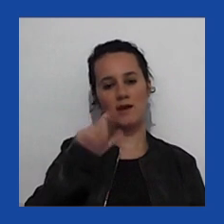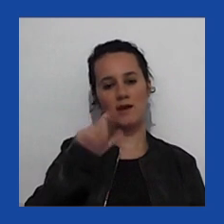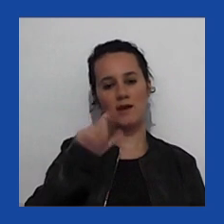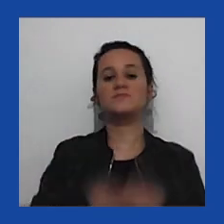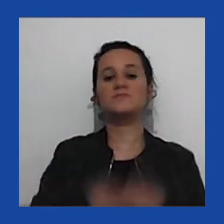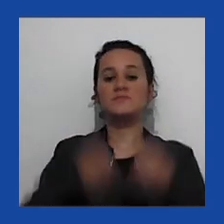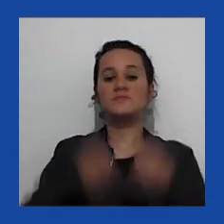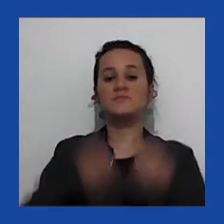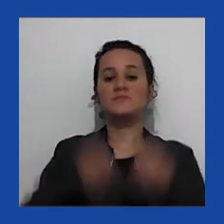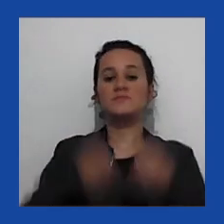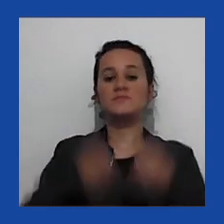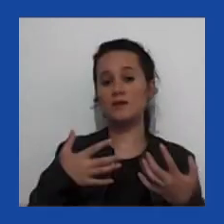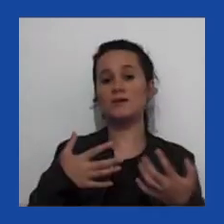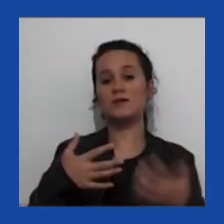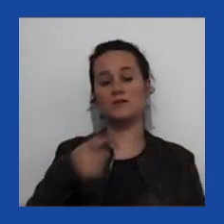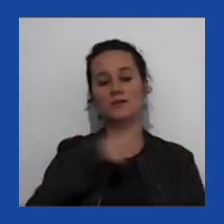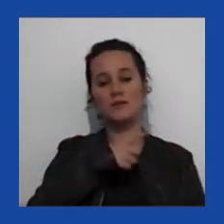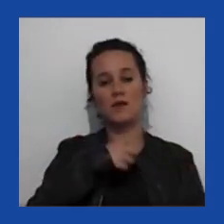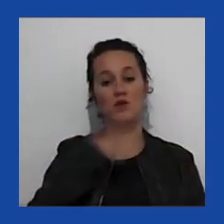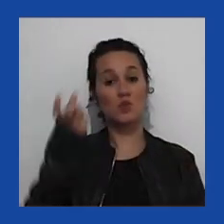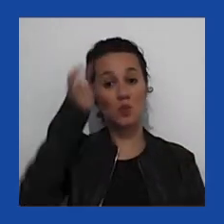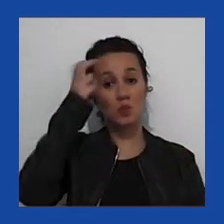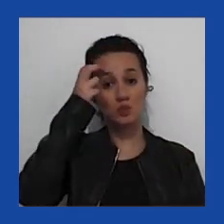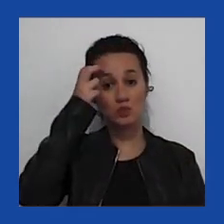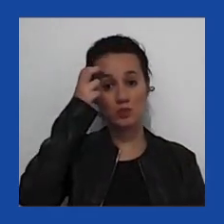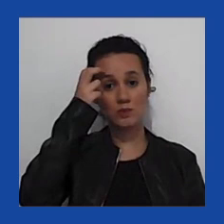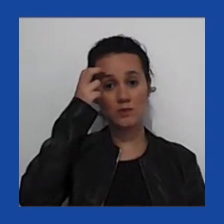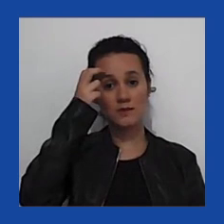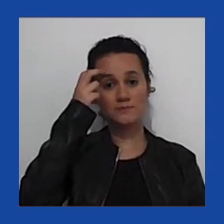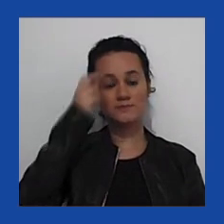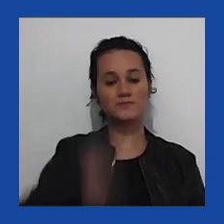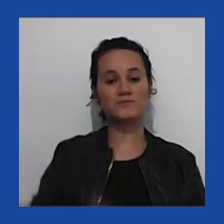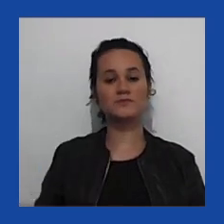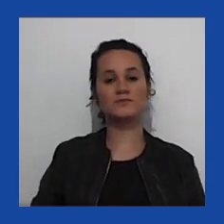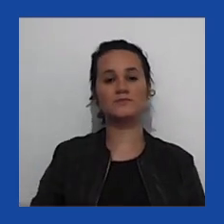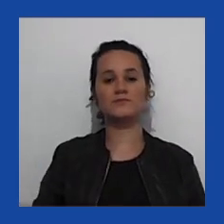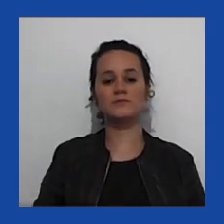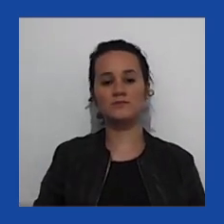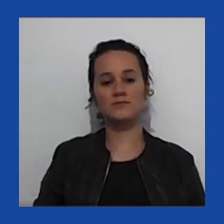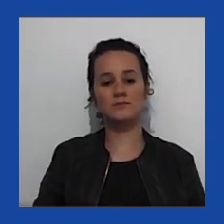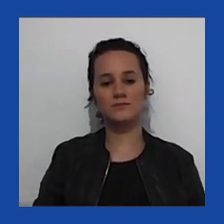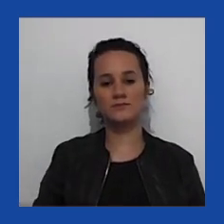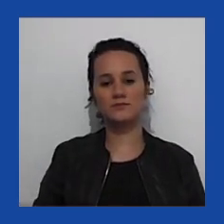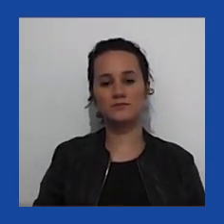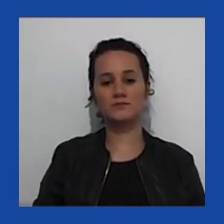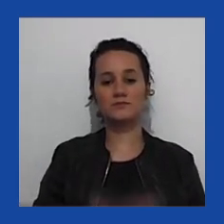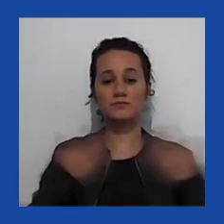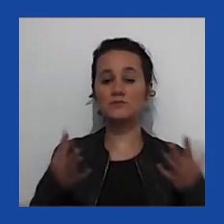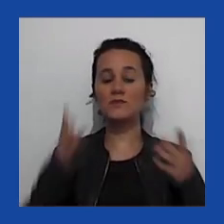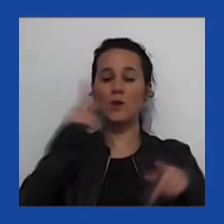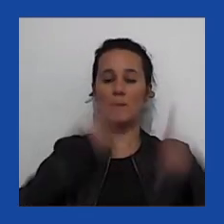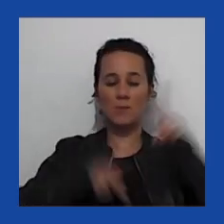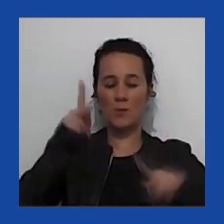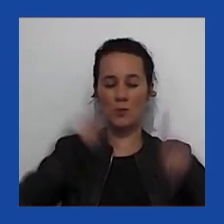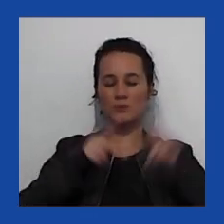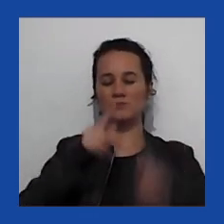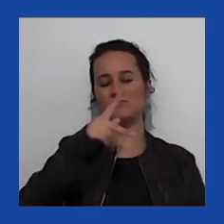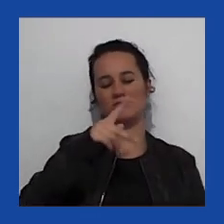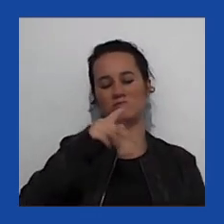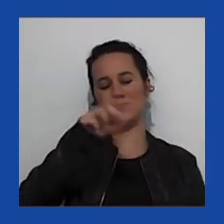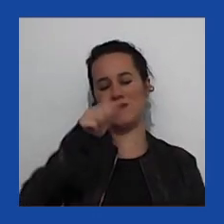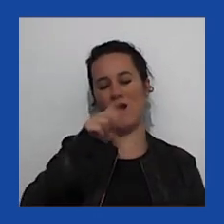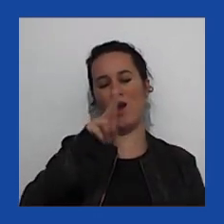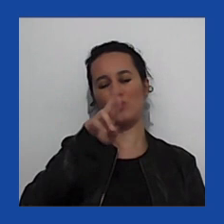do tradicionalismo cultural. Para Norris e Inglehart, o populismo autoritário é um boomerang